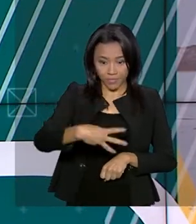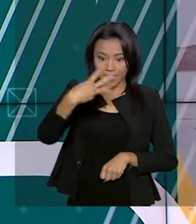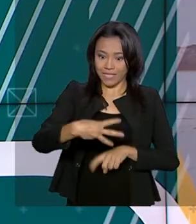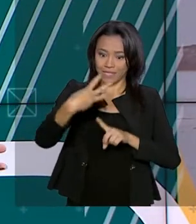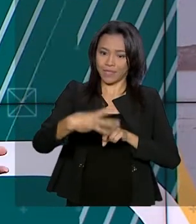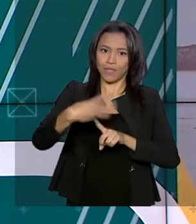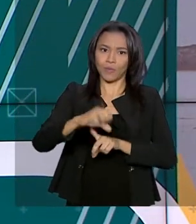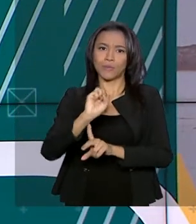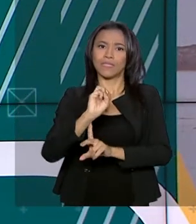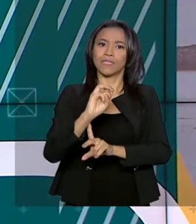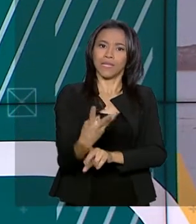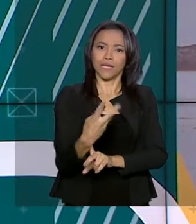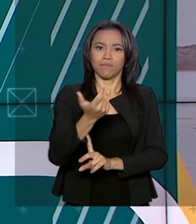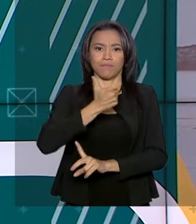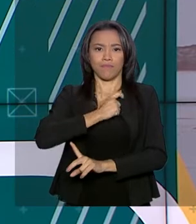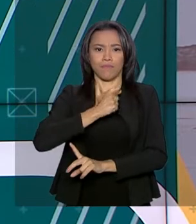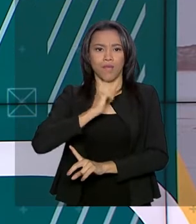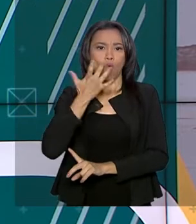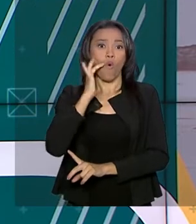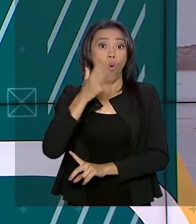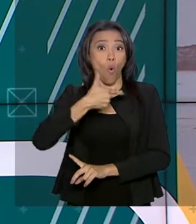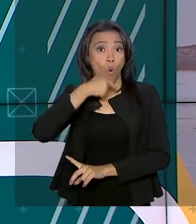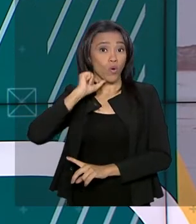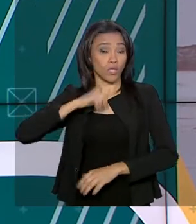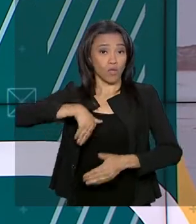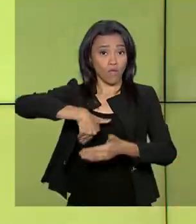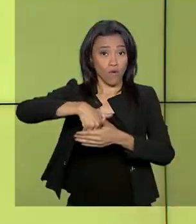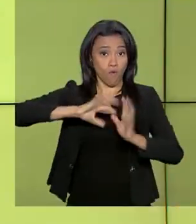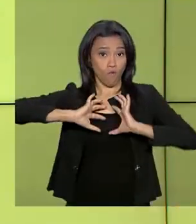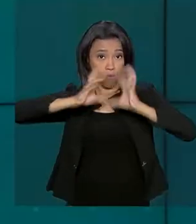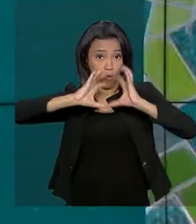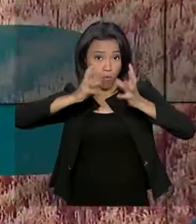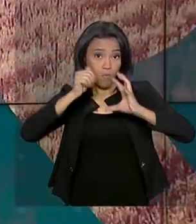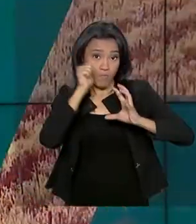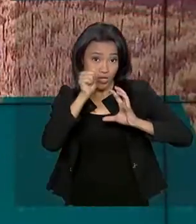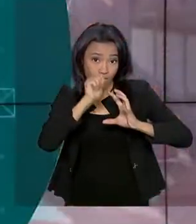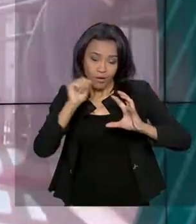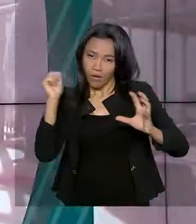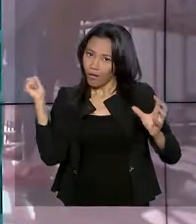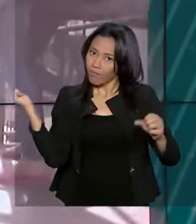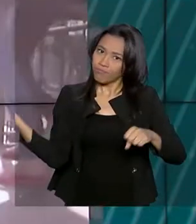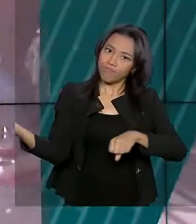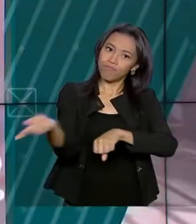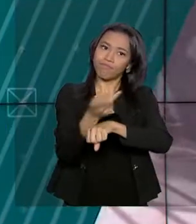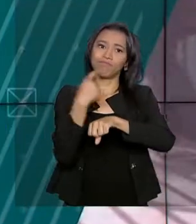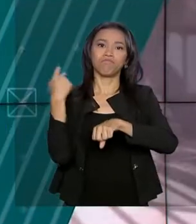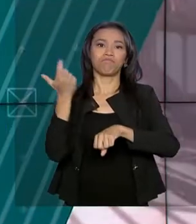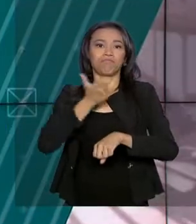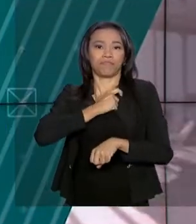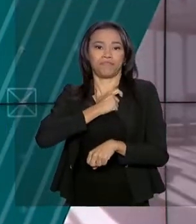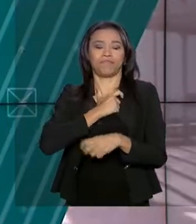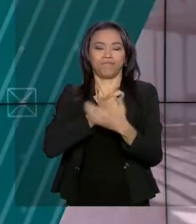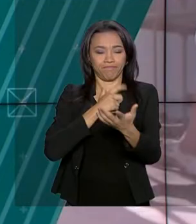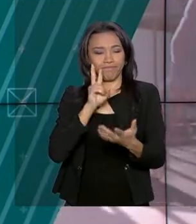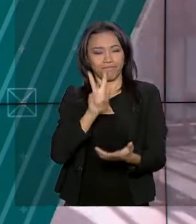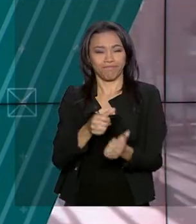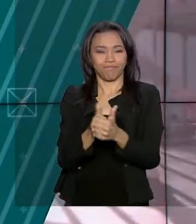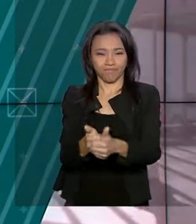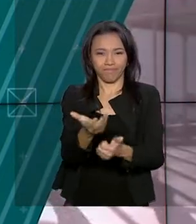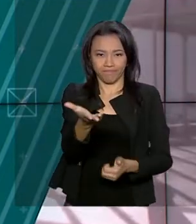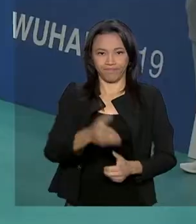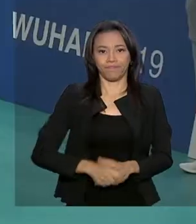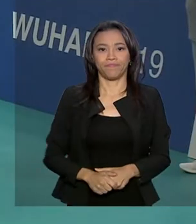de ouro. Ontem o vôlei feminino brilhou no lugar mais alto do pódio. Confira com o nosso enviado especial, Igor Santos.